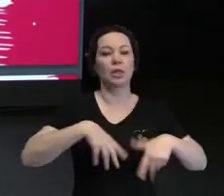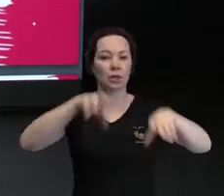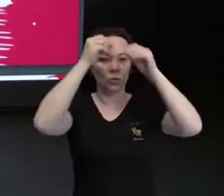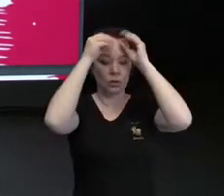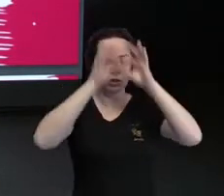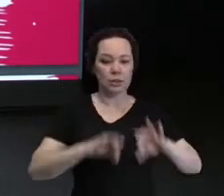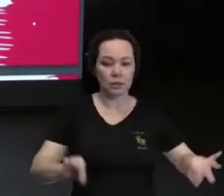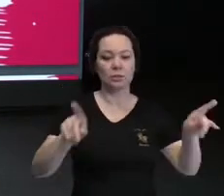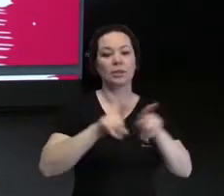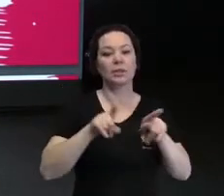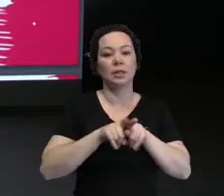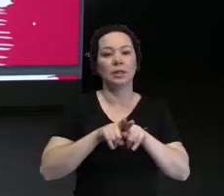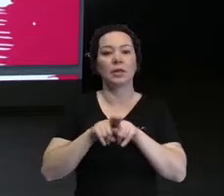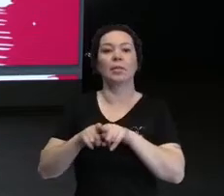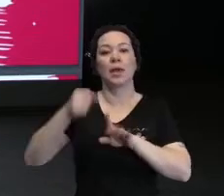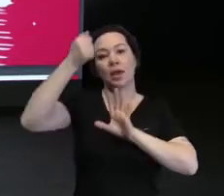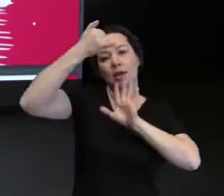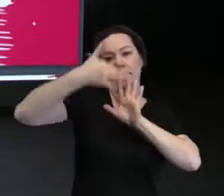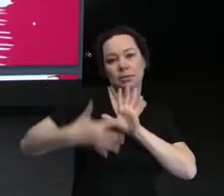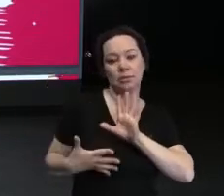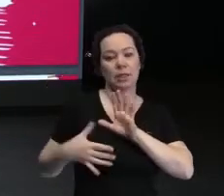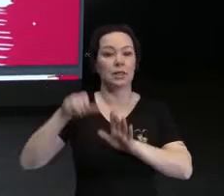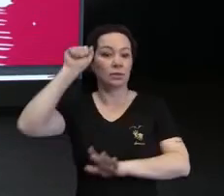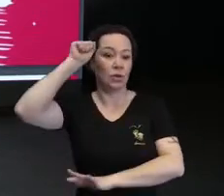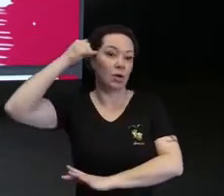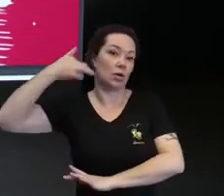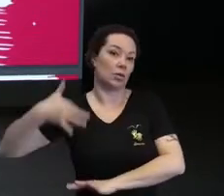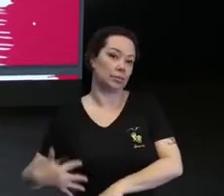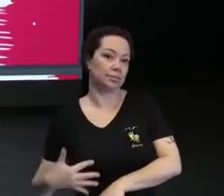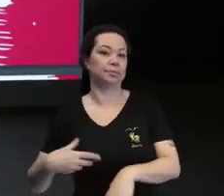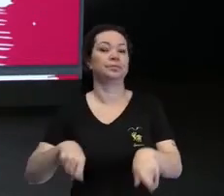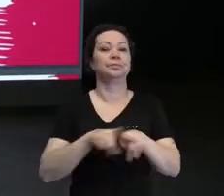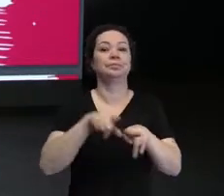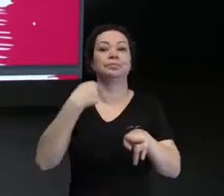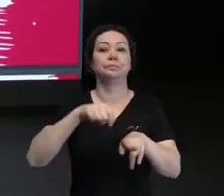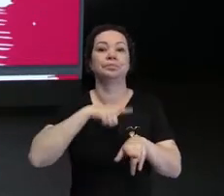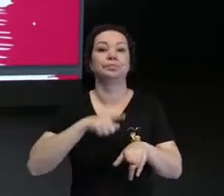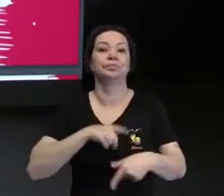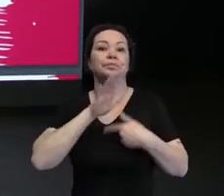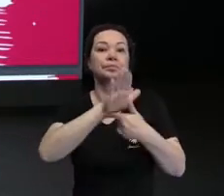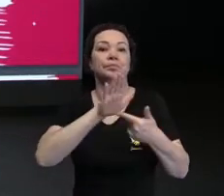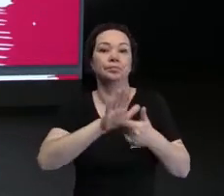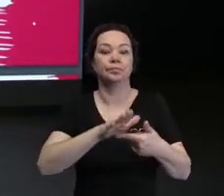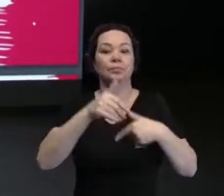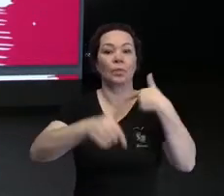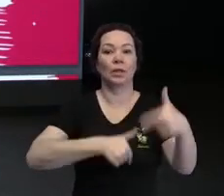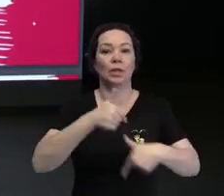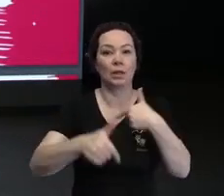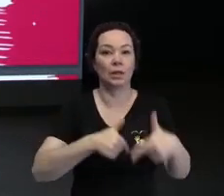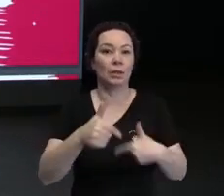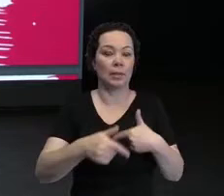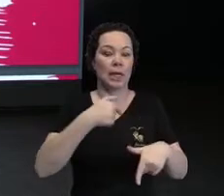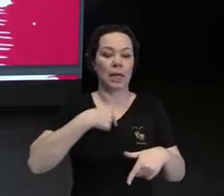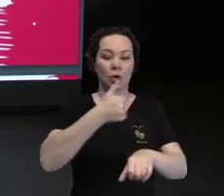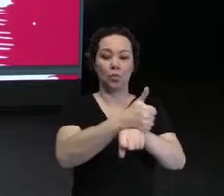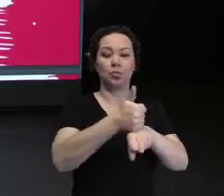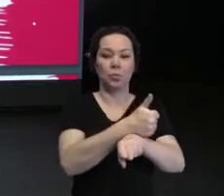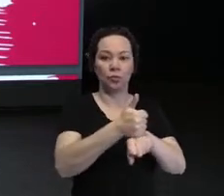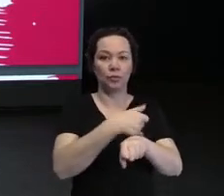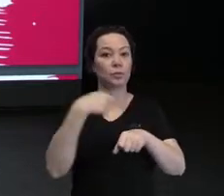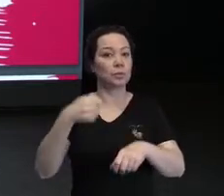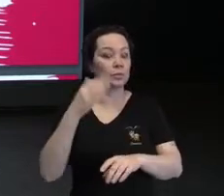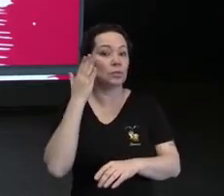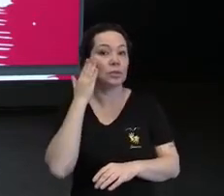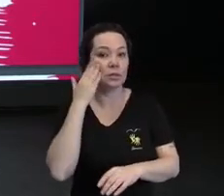audiodescrição e assim por diante. Então, a gente precisa dar acesso e trabalhar. Eu, como profissional, preciso